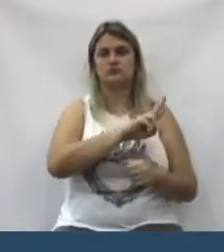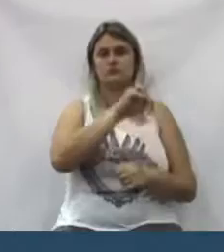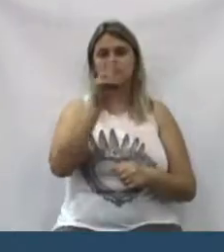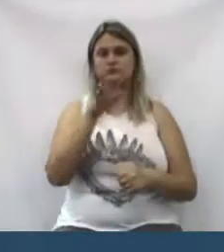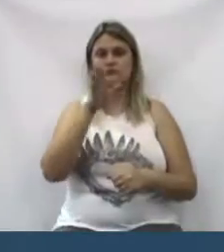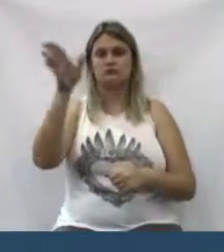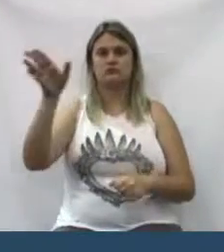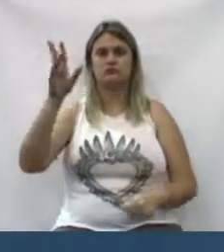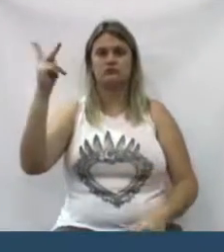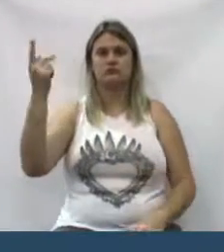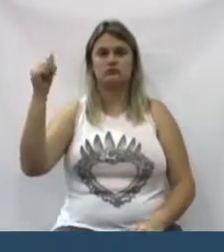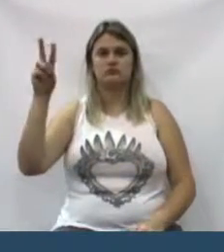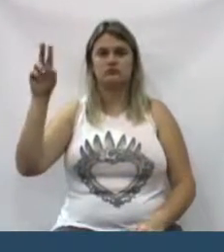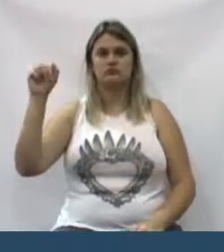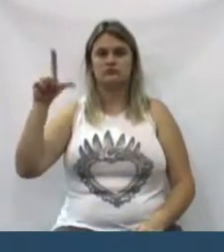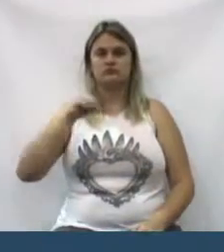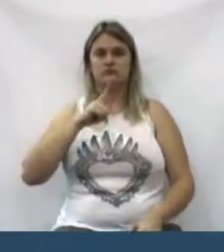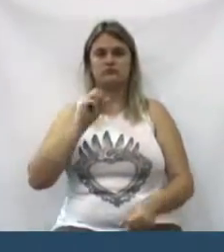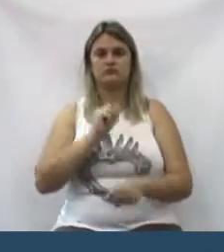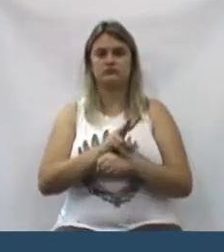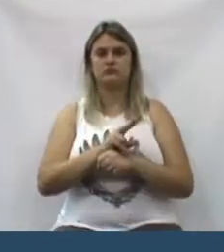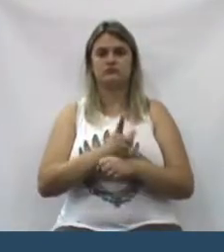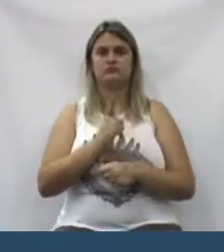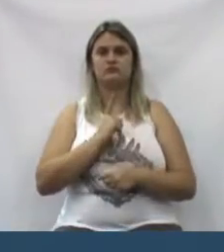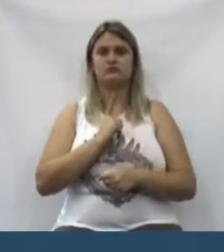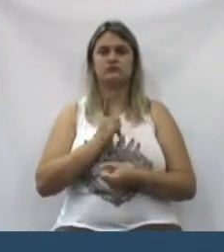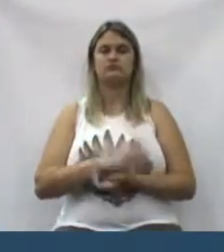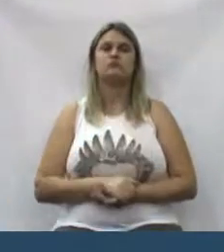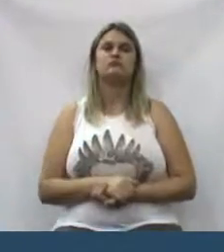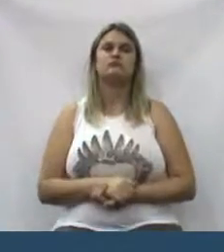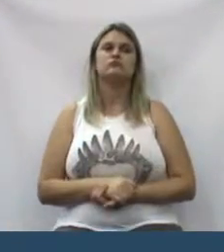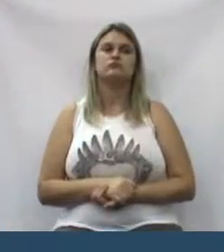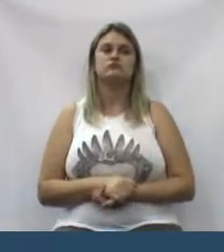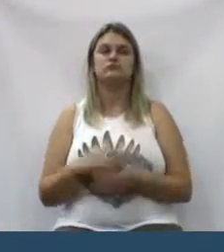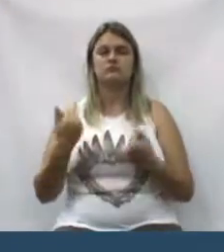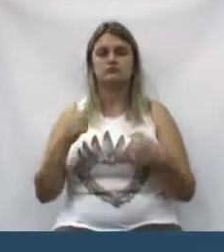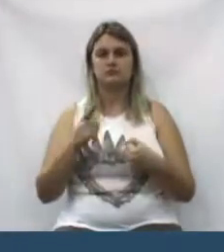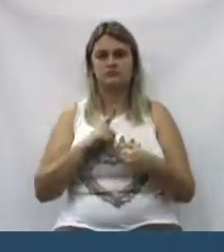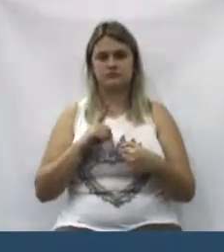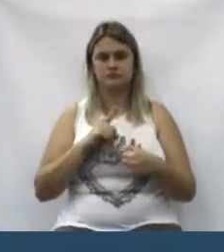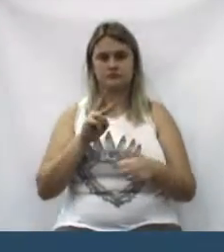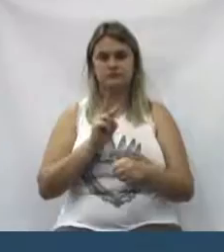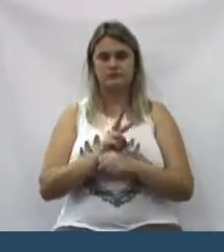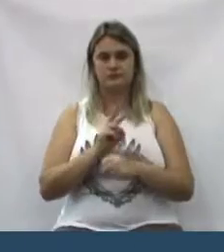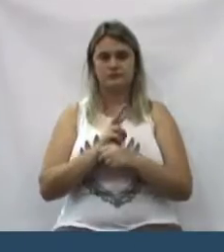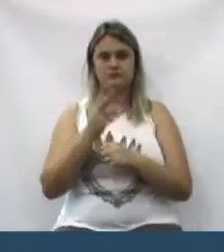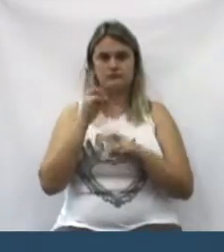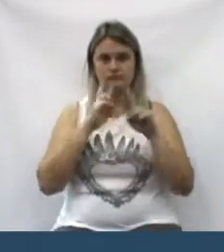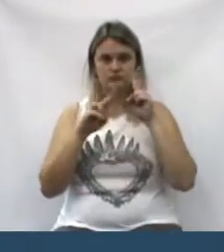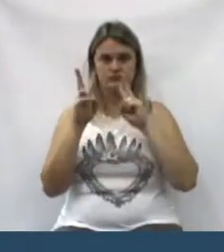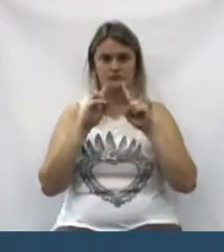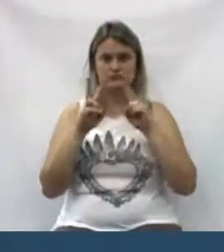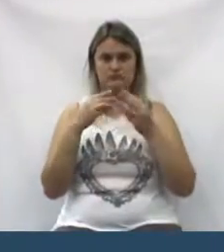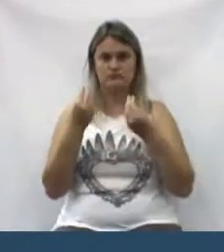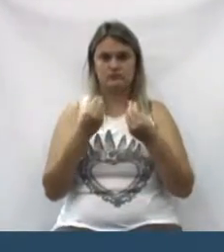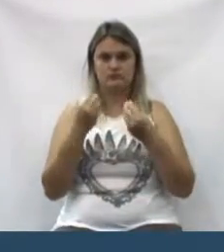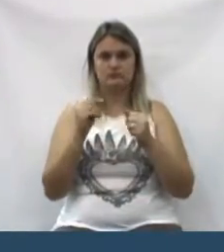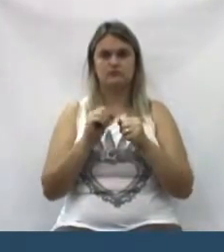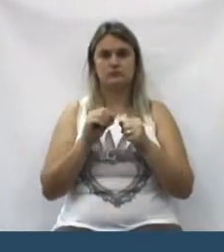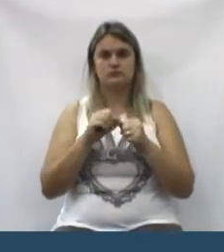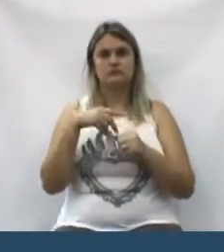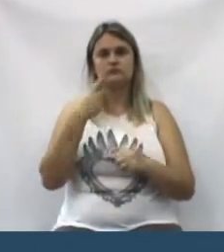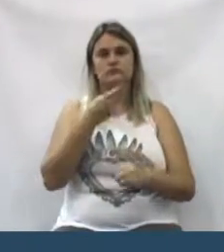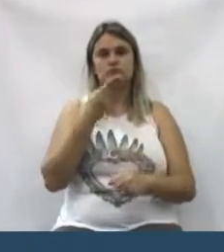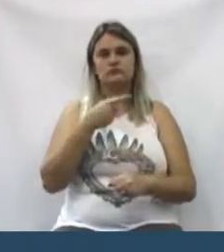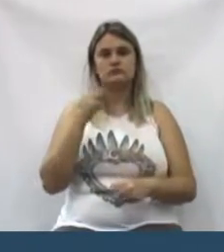vão para a van onde chega lá em costa e tem estacionamento. Tem que tomar muito convado e tem que